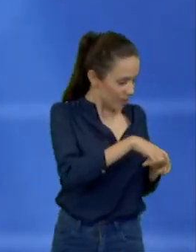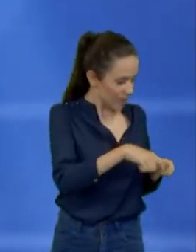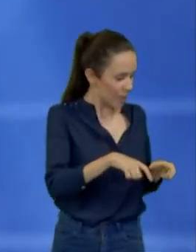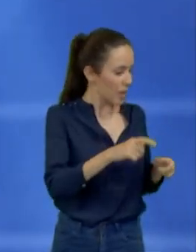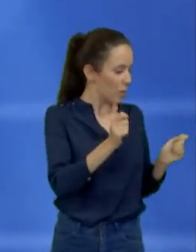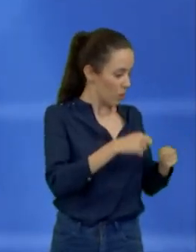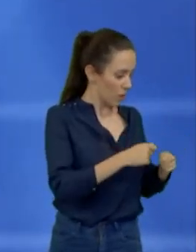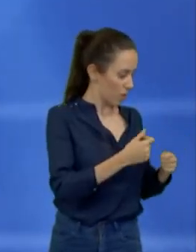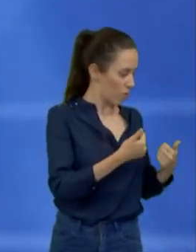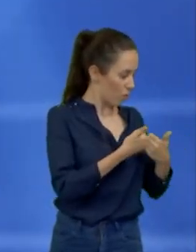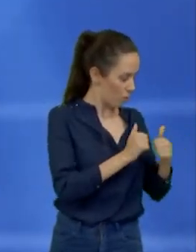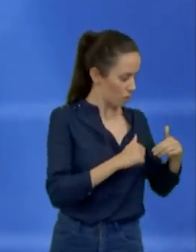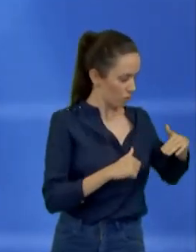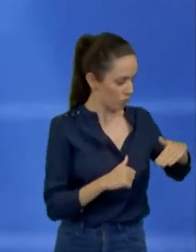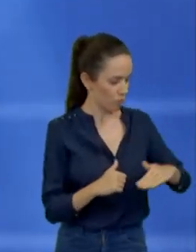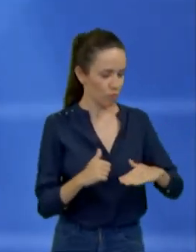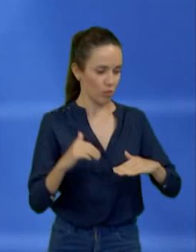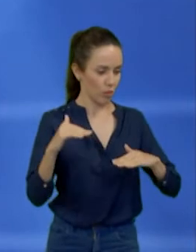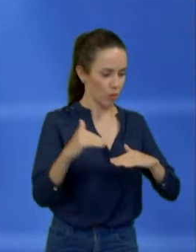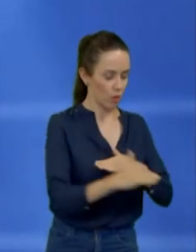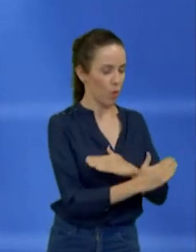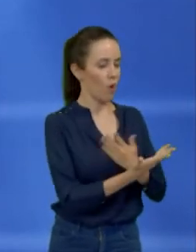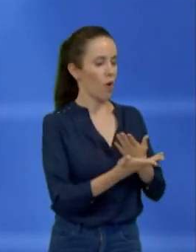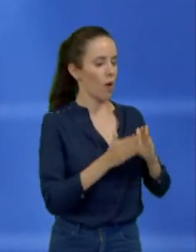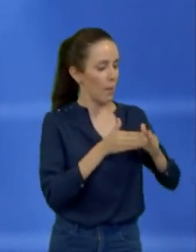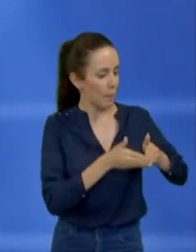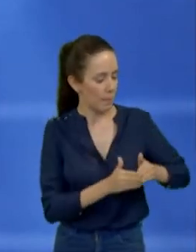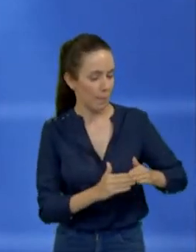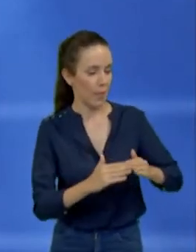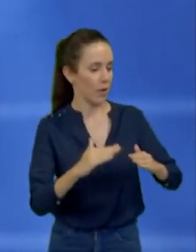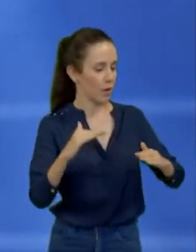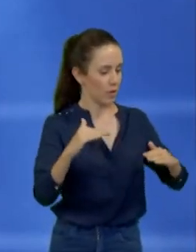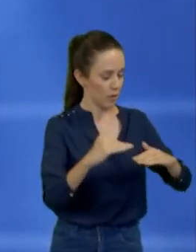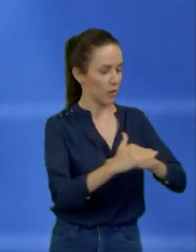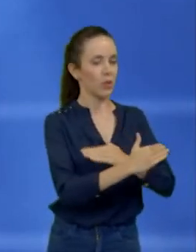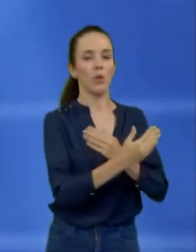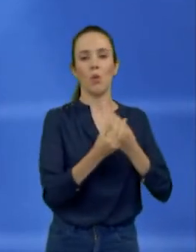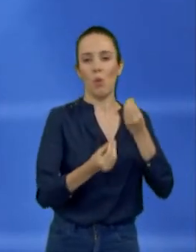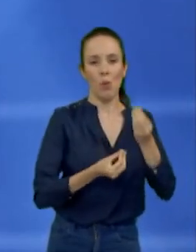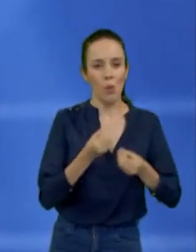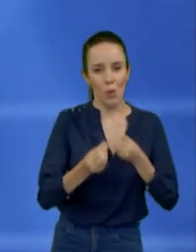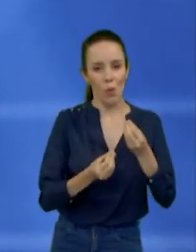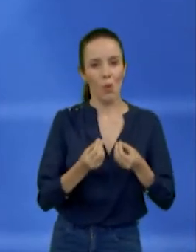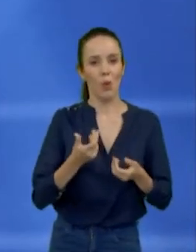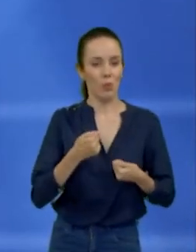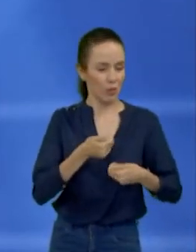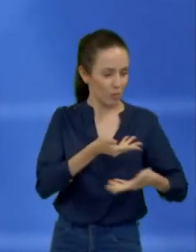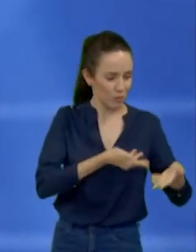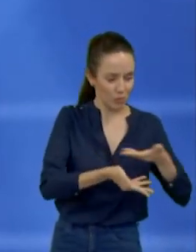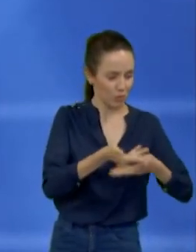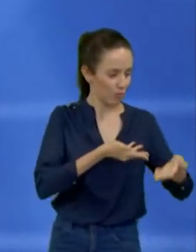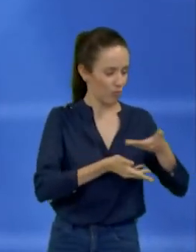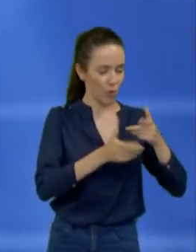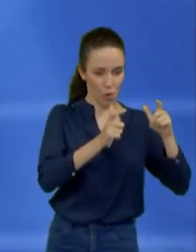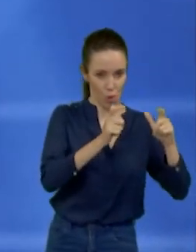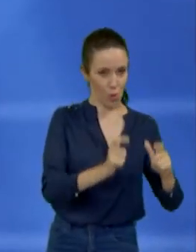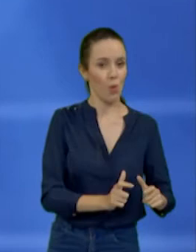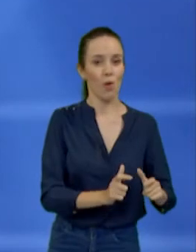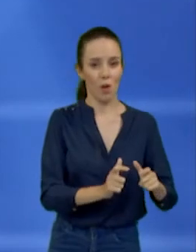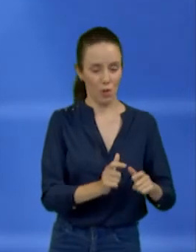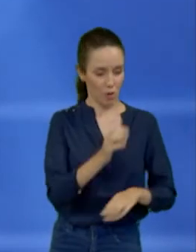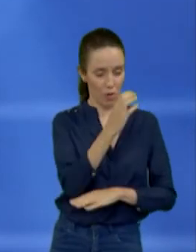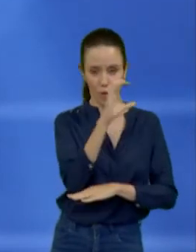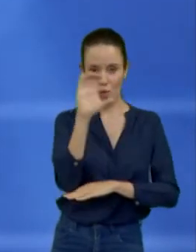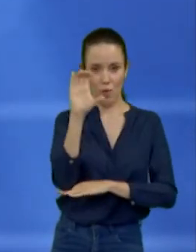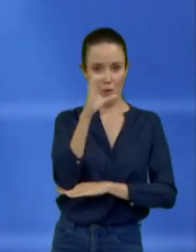desembarques lá no balneário dos trabalhadores, por causa do calado que era necessário ali perto do farol do moleque, e em cima disso